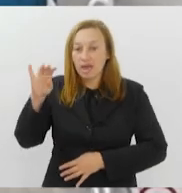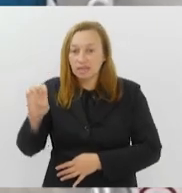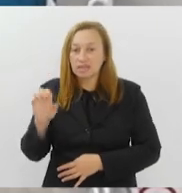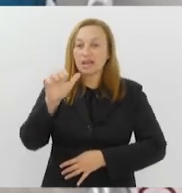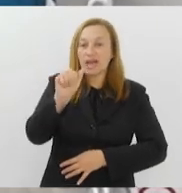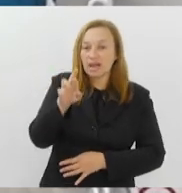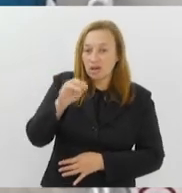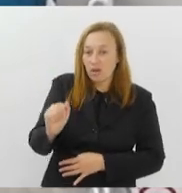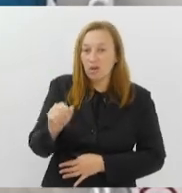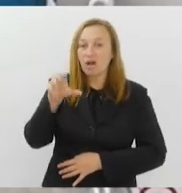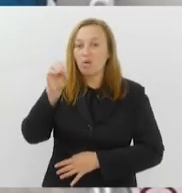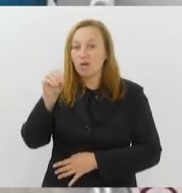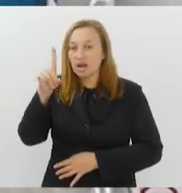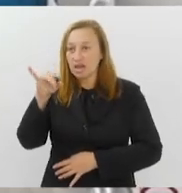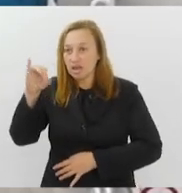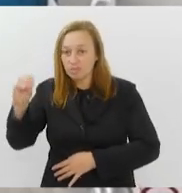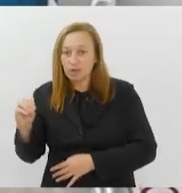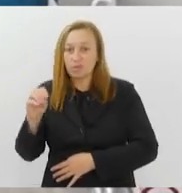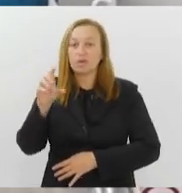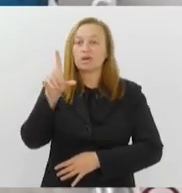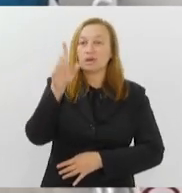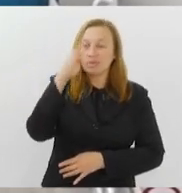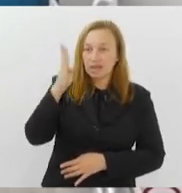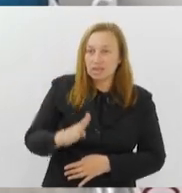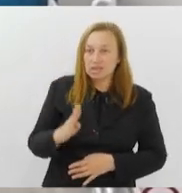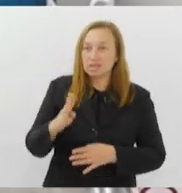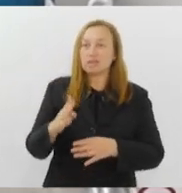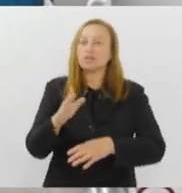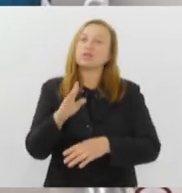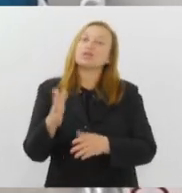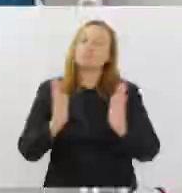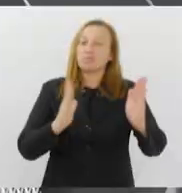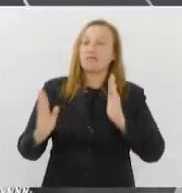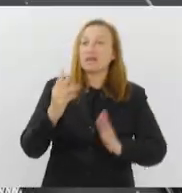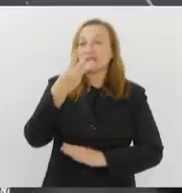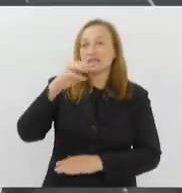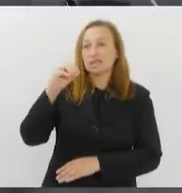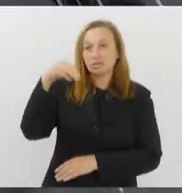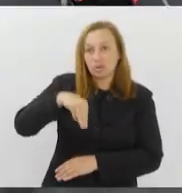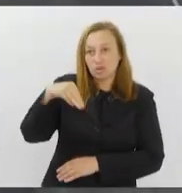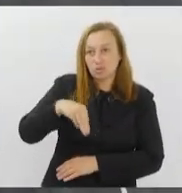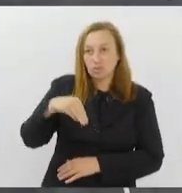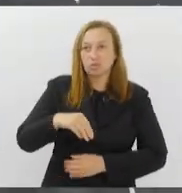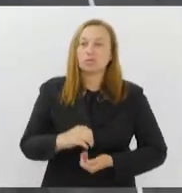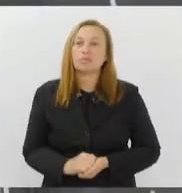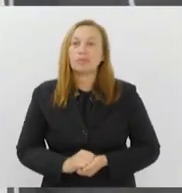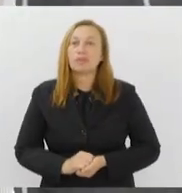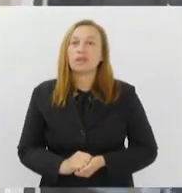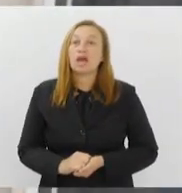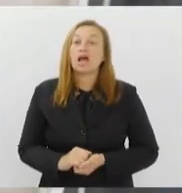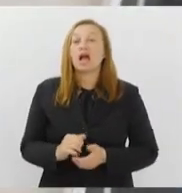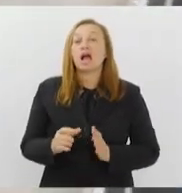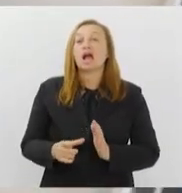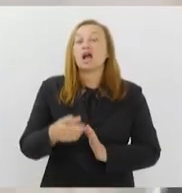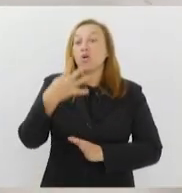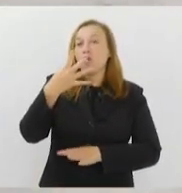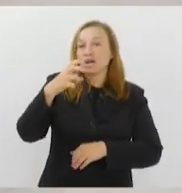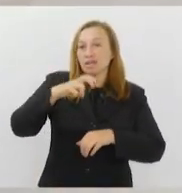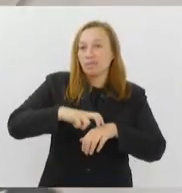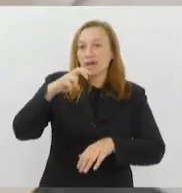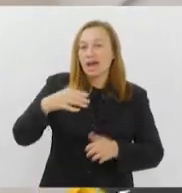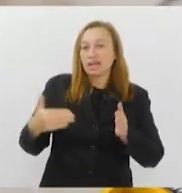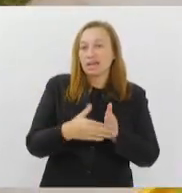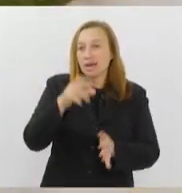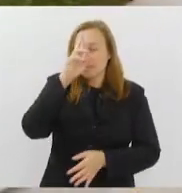Transolímpica e Transbrasil, irão circular com intervalos máximos de meia hora. Atualmente, o funcionamento é de 4 horas da manhã à meia